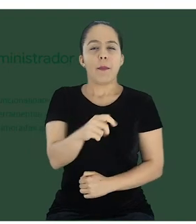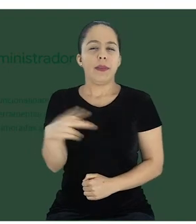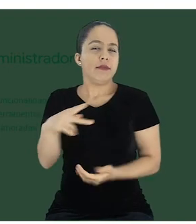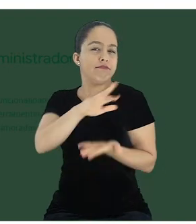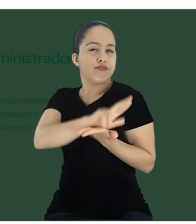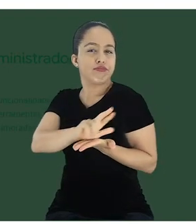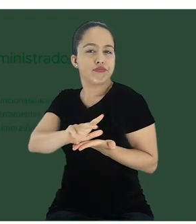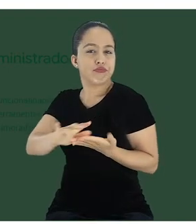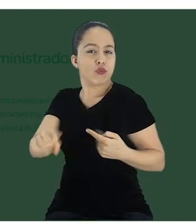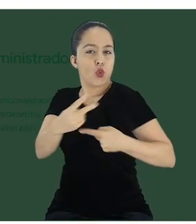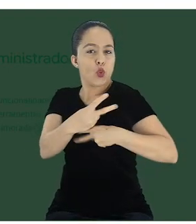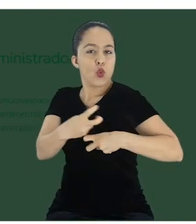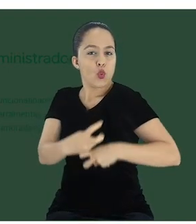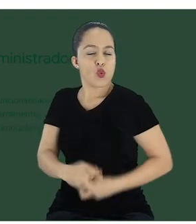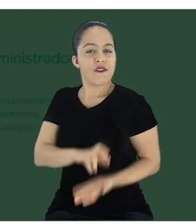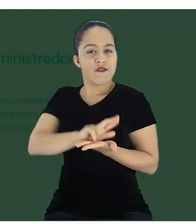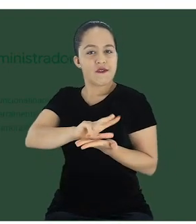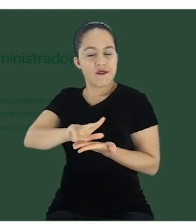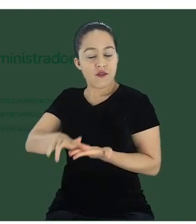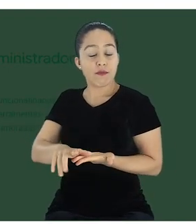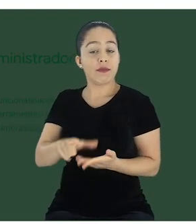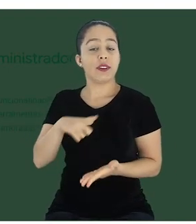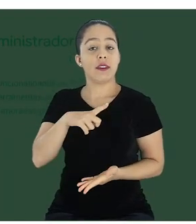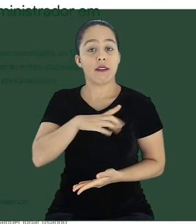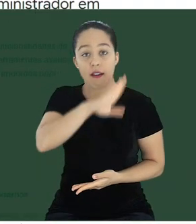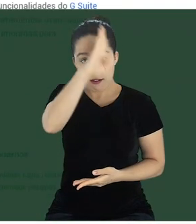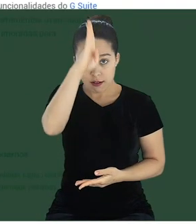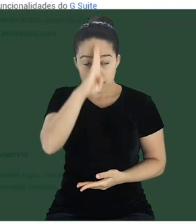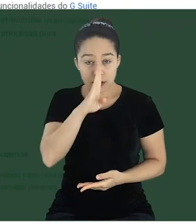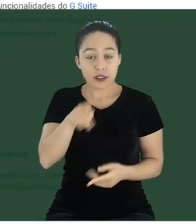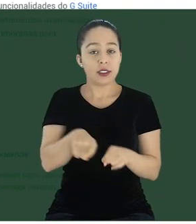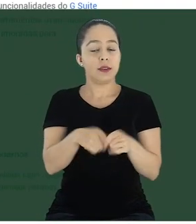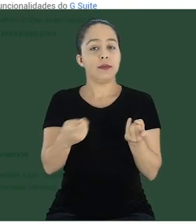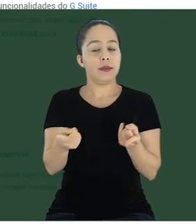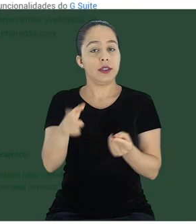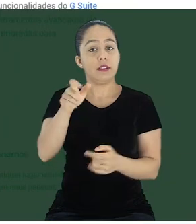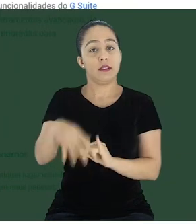Ele também inclui a versão gratuita e é essa que o IFSS contratou.